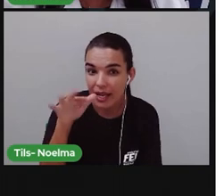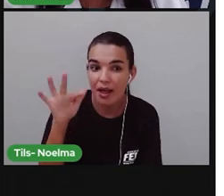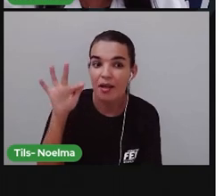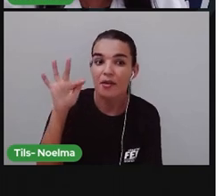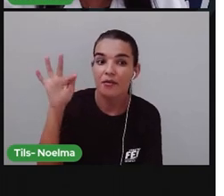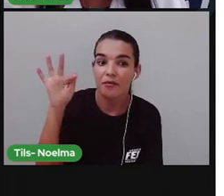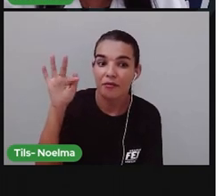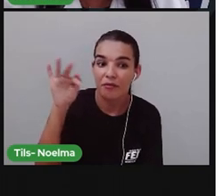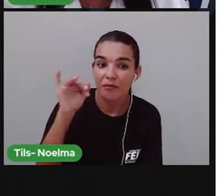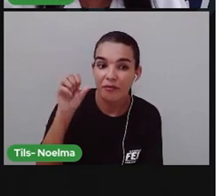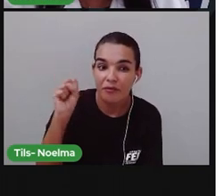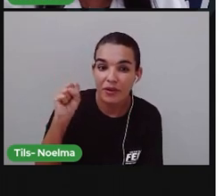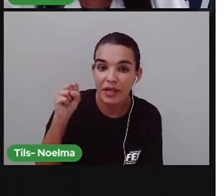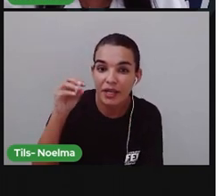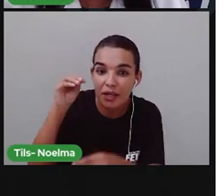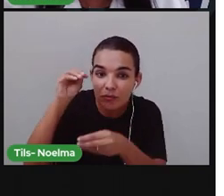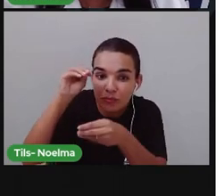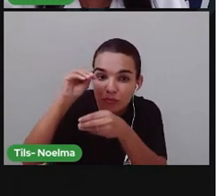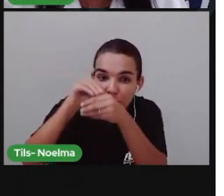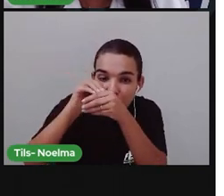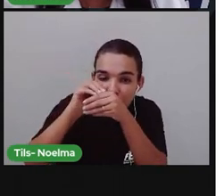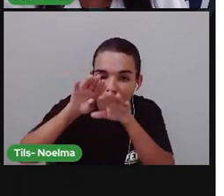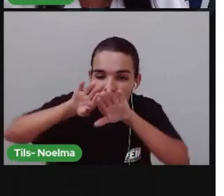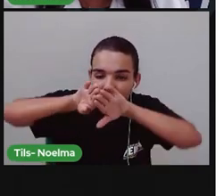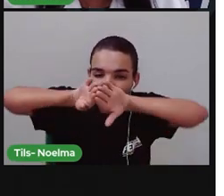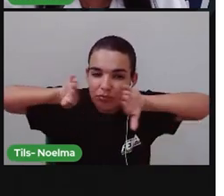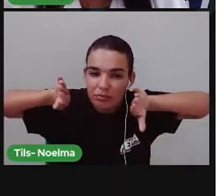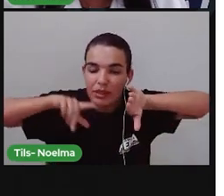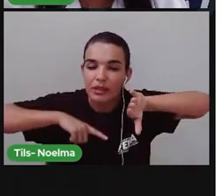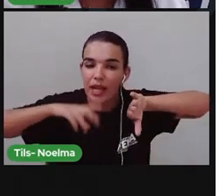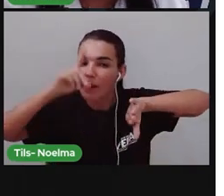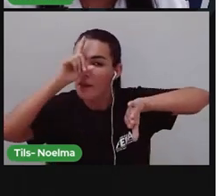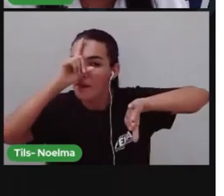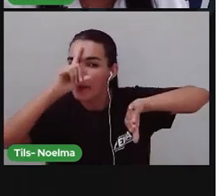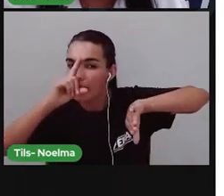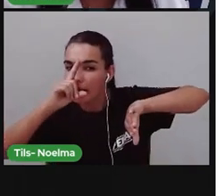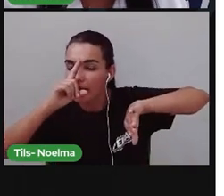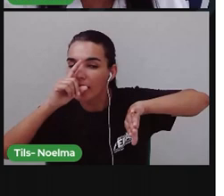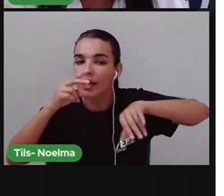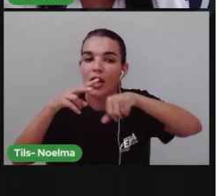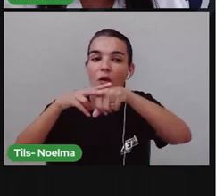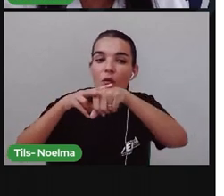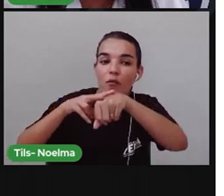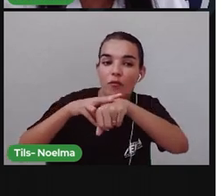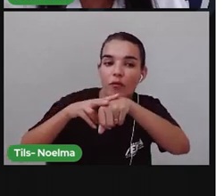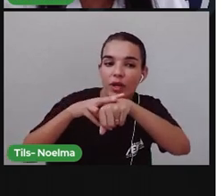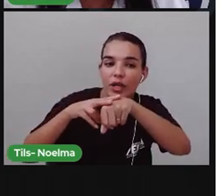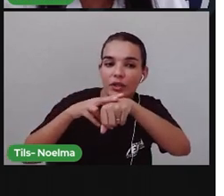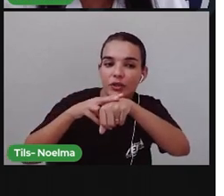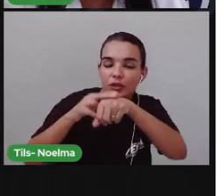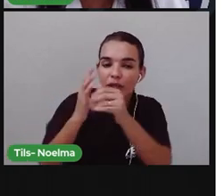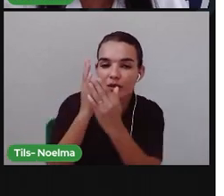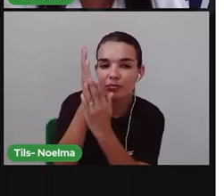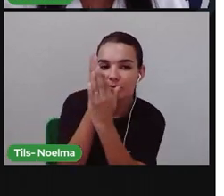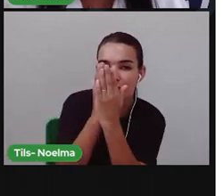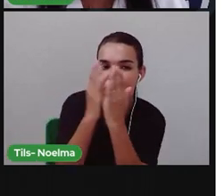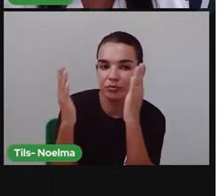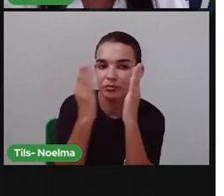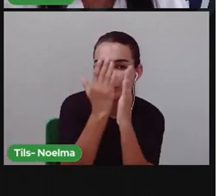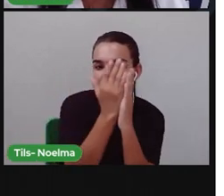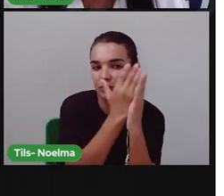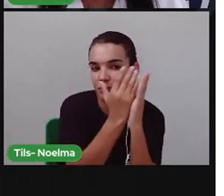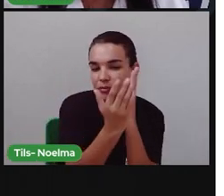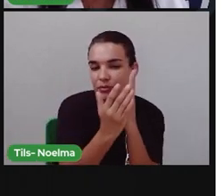Santana Vai estar Bem aqui Entre o amarelo E o verde Né Nesse cantinho Aqui